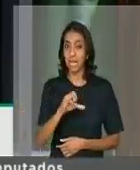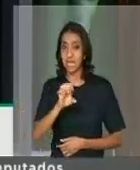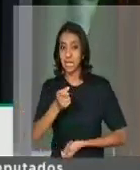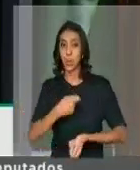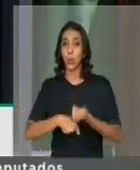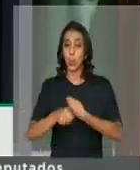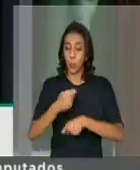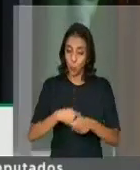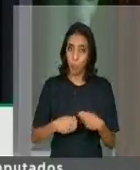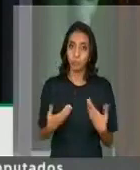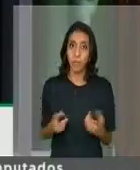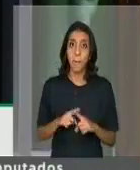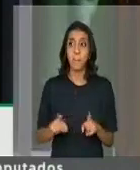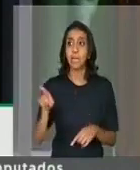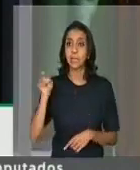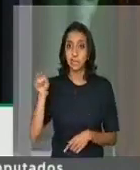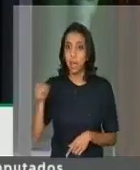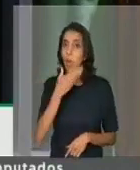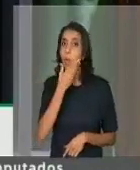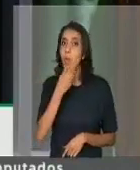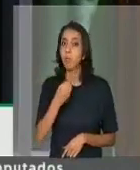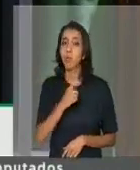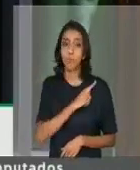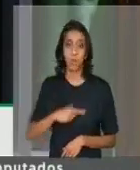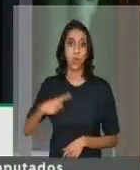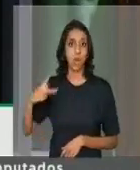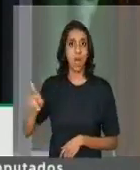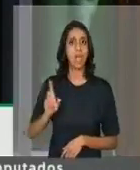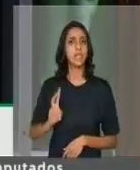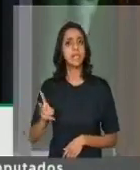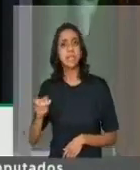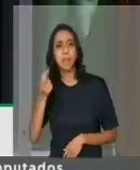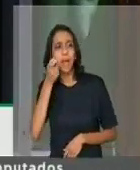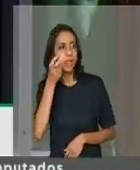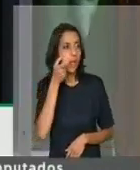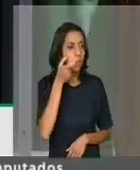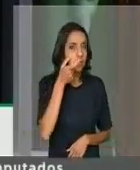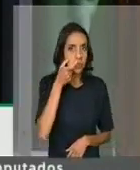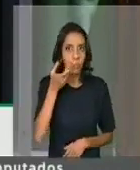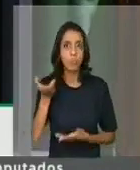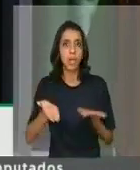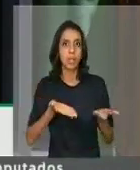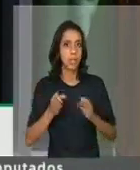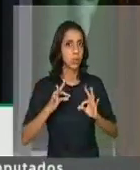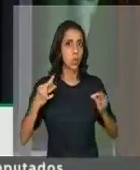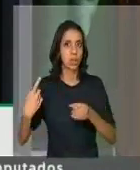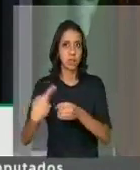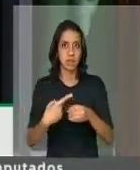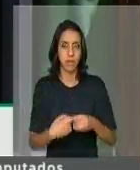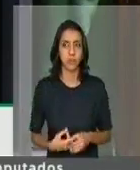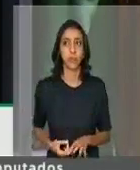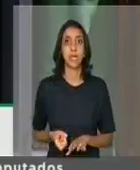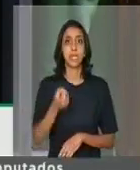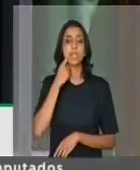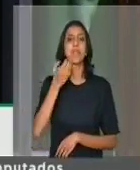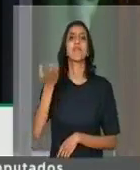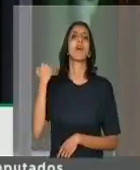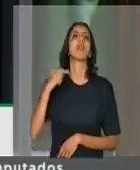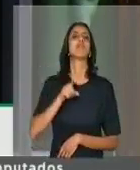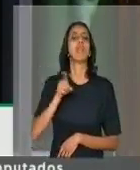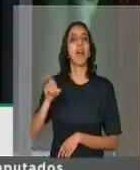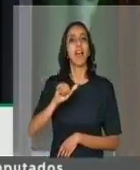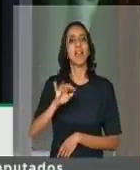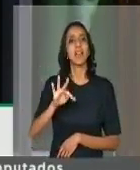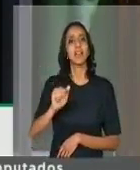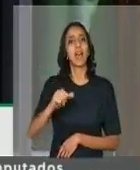econômica, ele tem procurado atender todas as regiões do Estado. Esteve sexta-feira em Itamaracá, eu